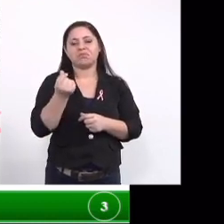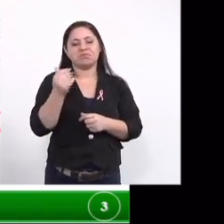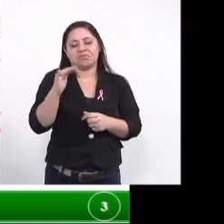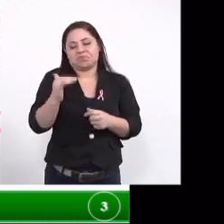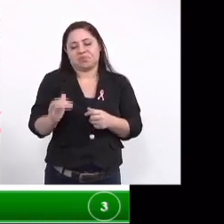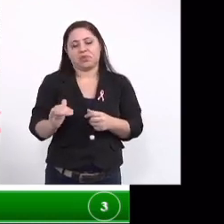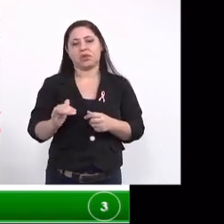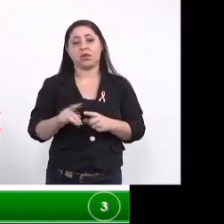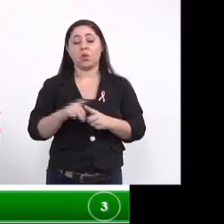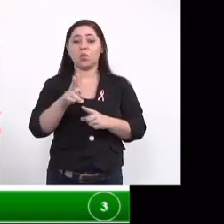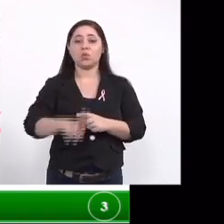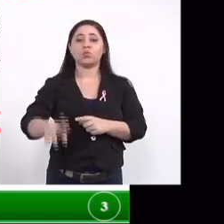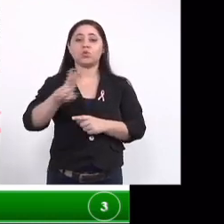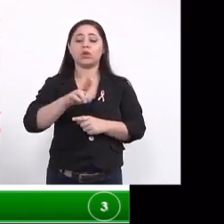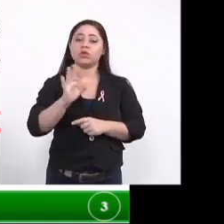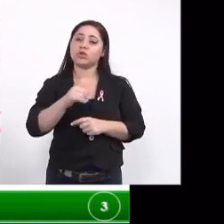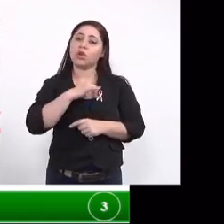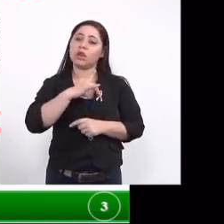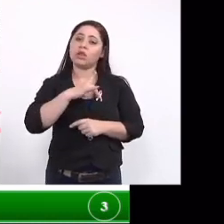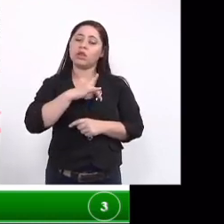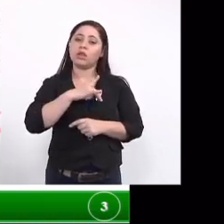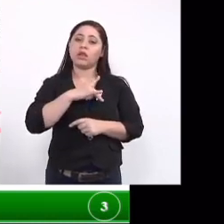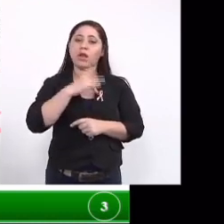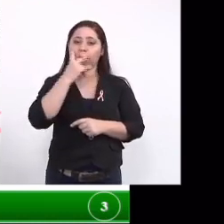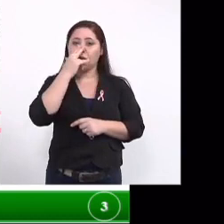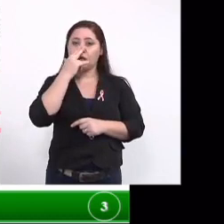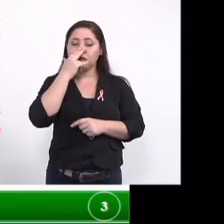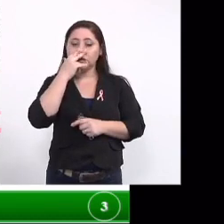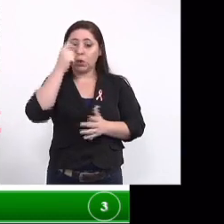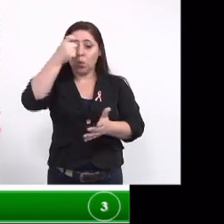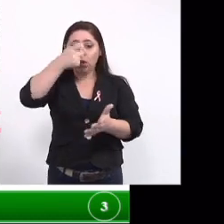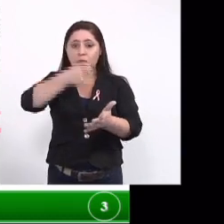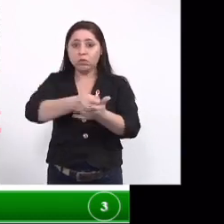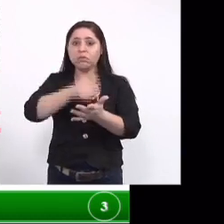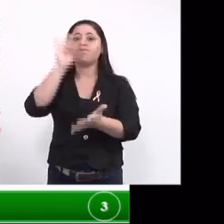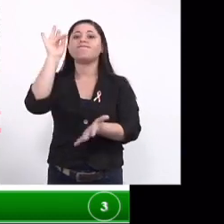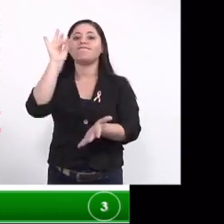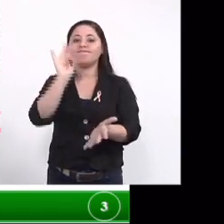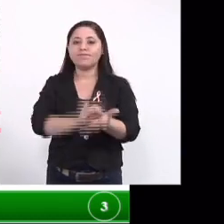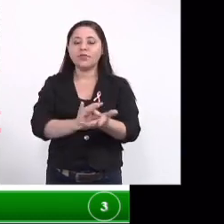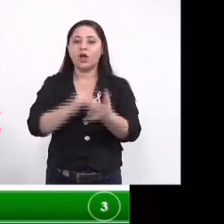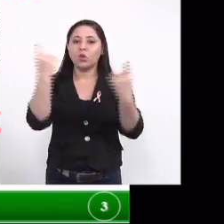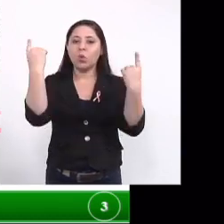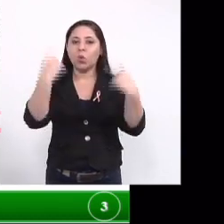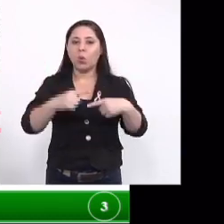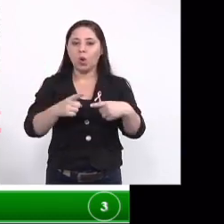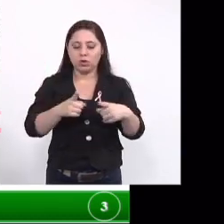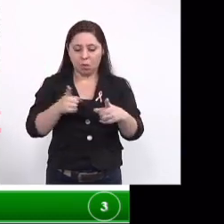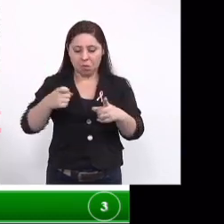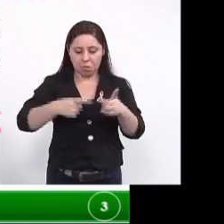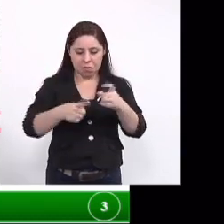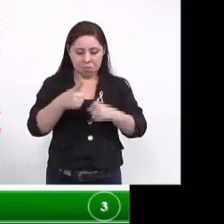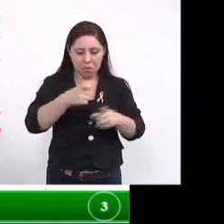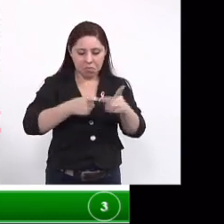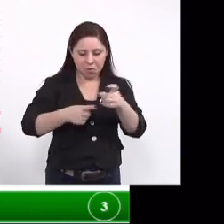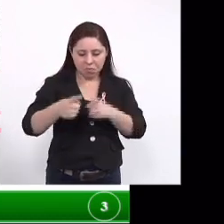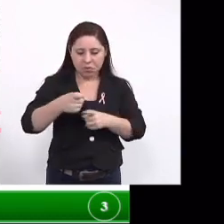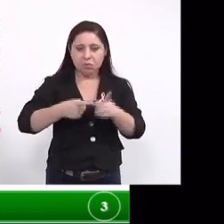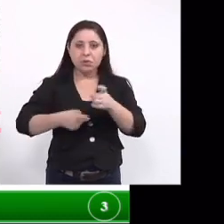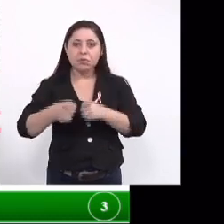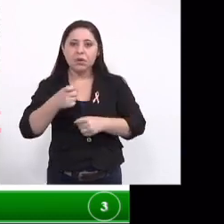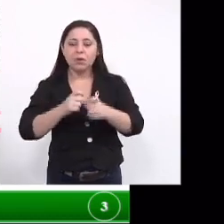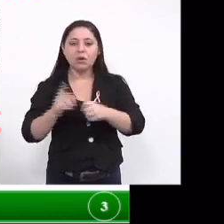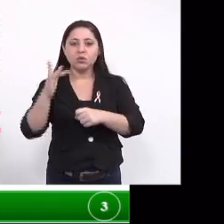então é utilizar esse produto que já apresenta bioatividade comprovada já contra as larvas do mosquito do Aedes aegypti